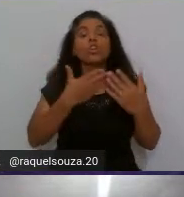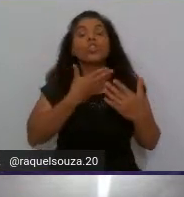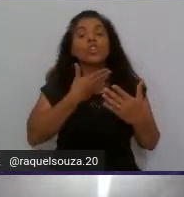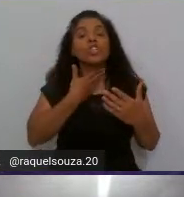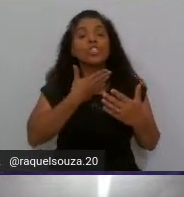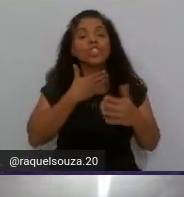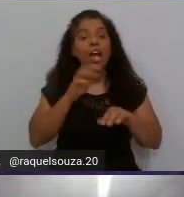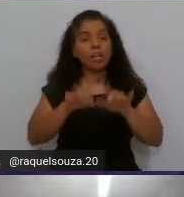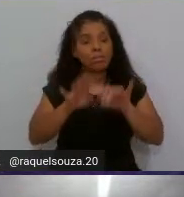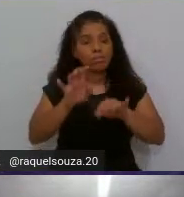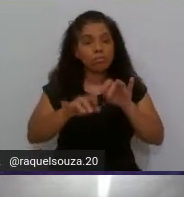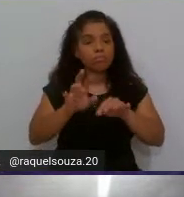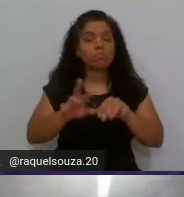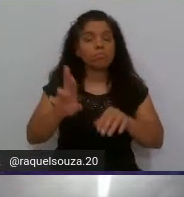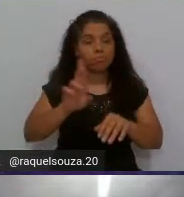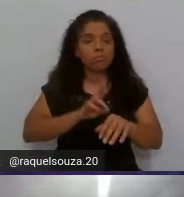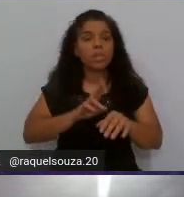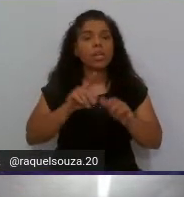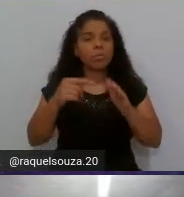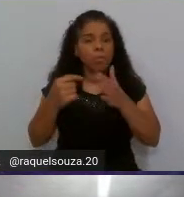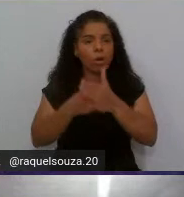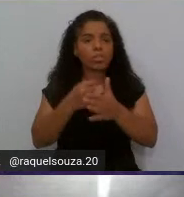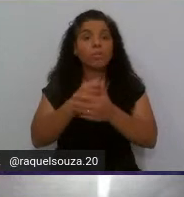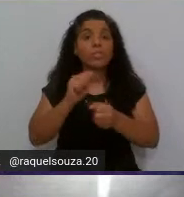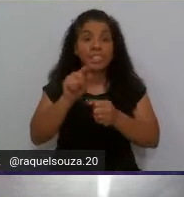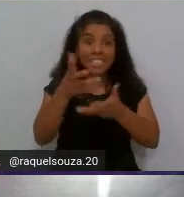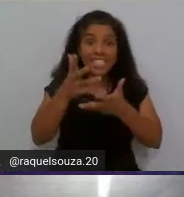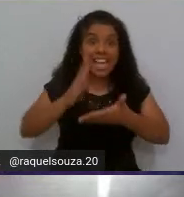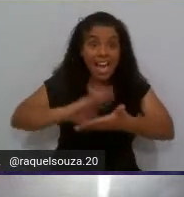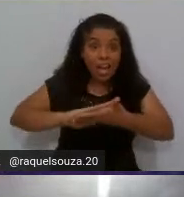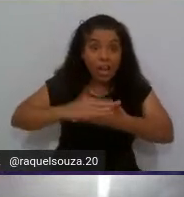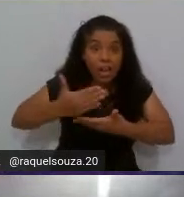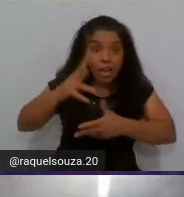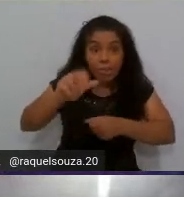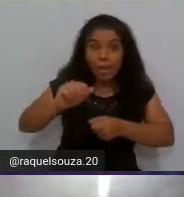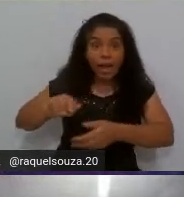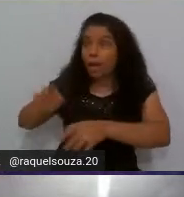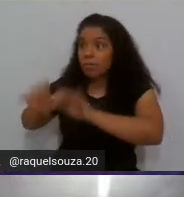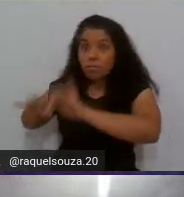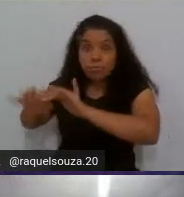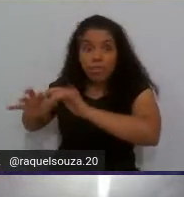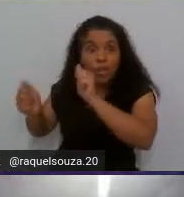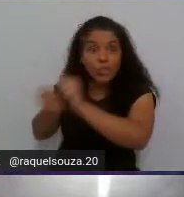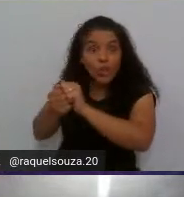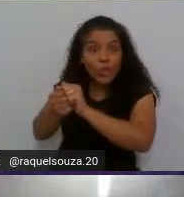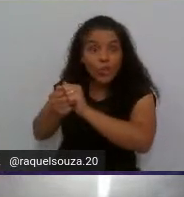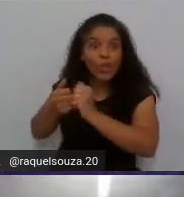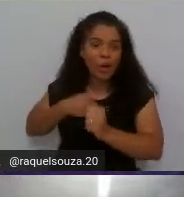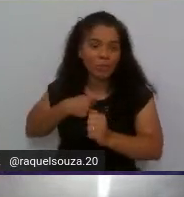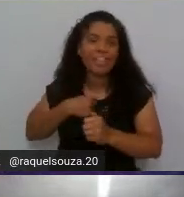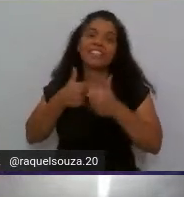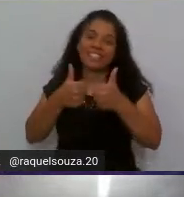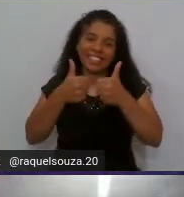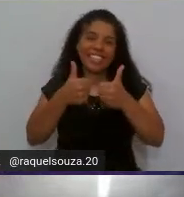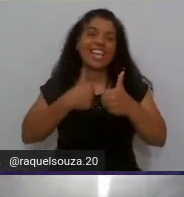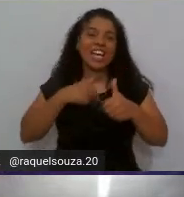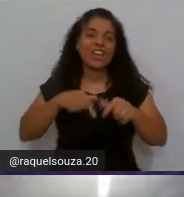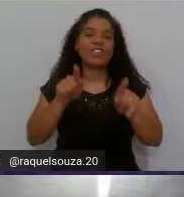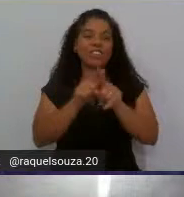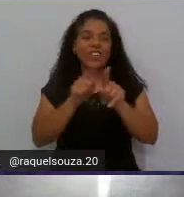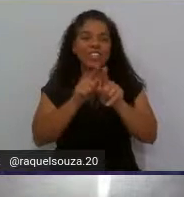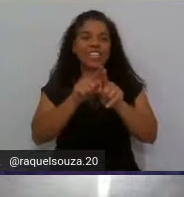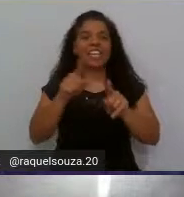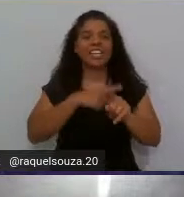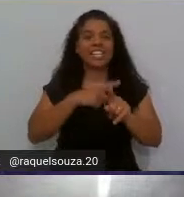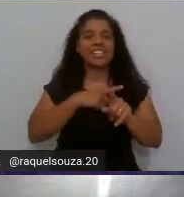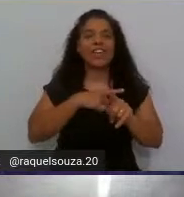quiser pegar a máquina de vocês aí mandar ver aí junto comigo eu tô aqui com com